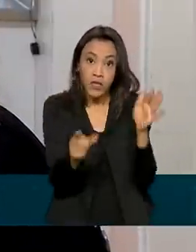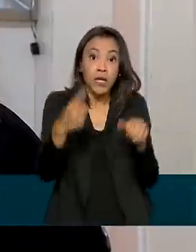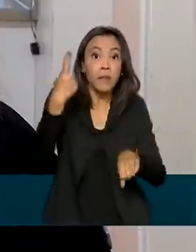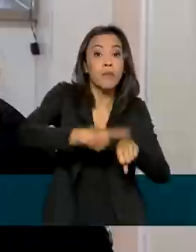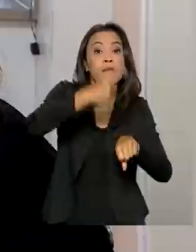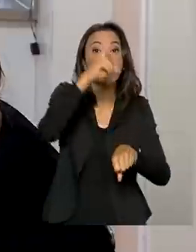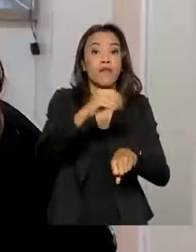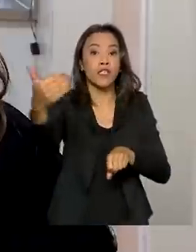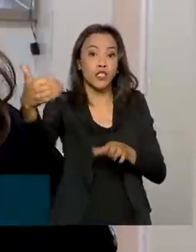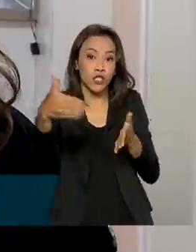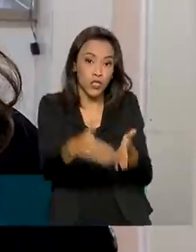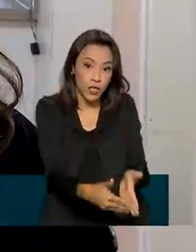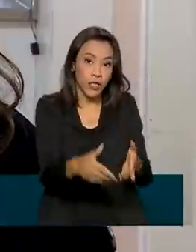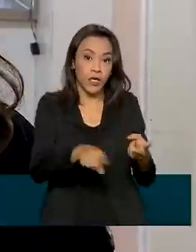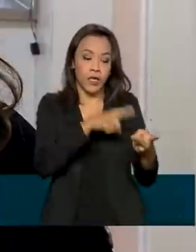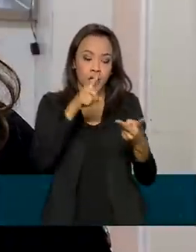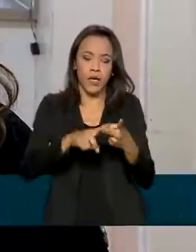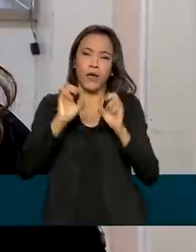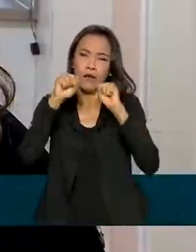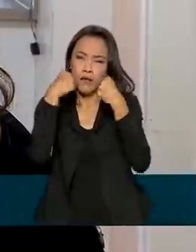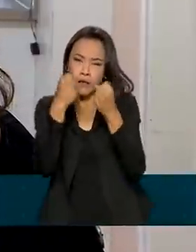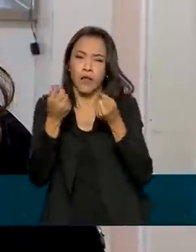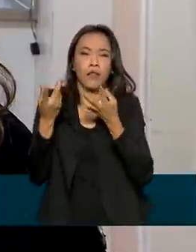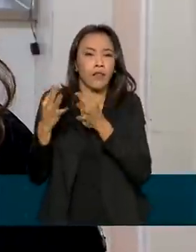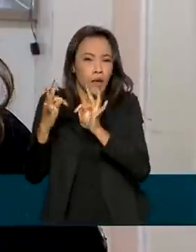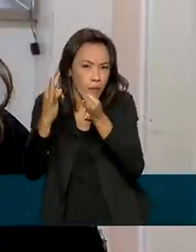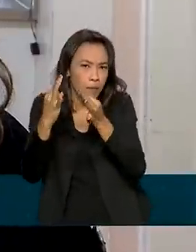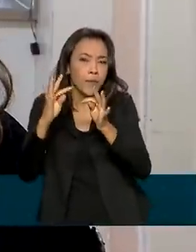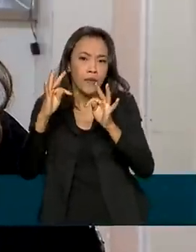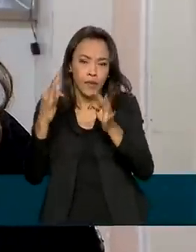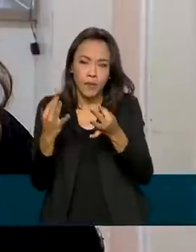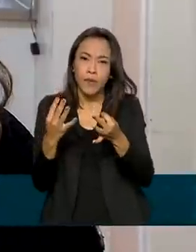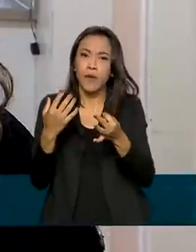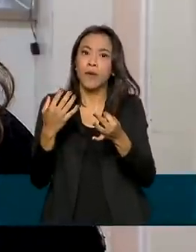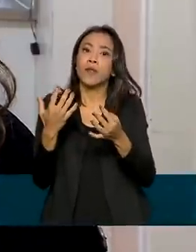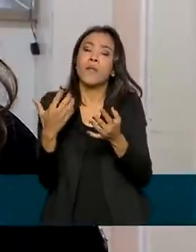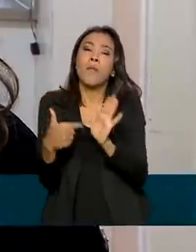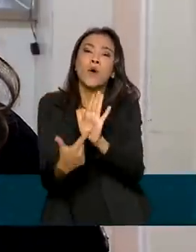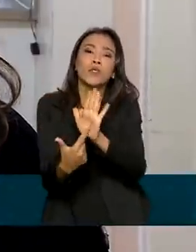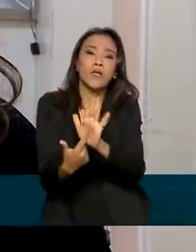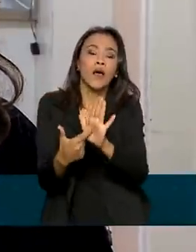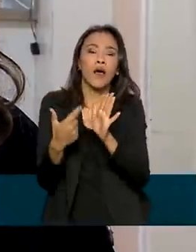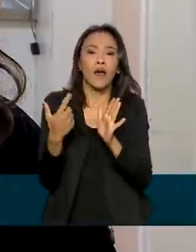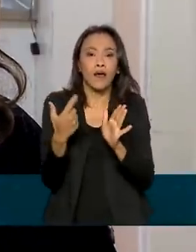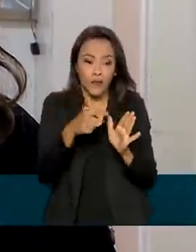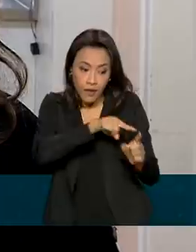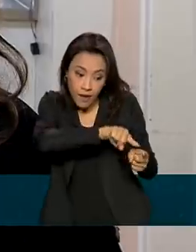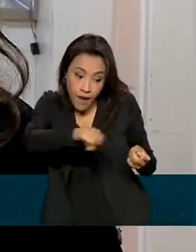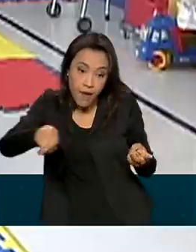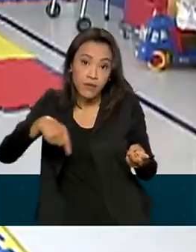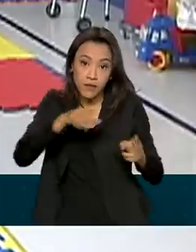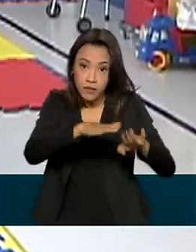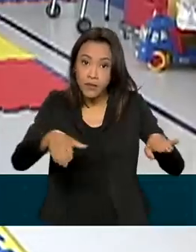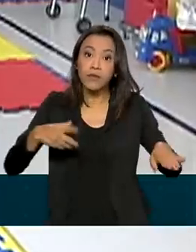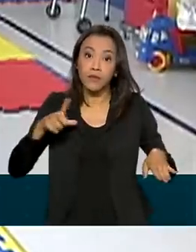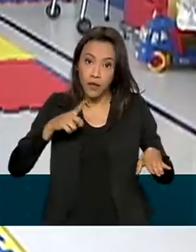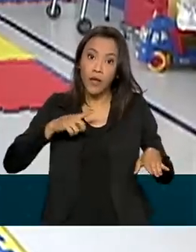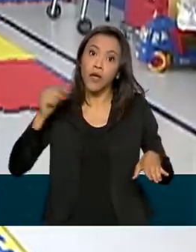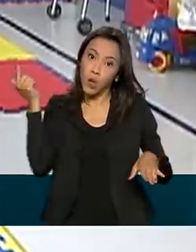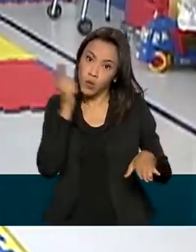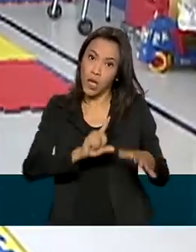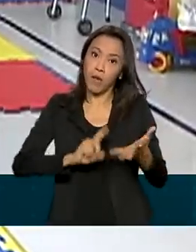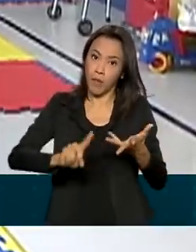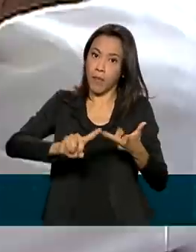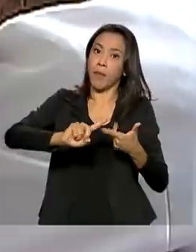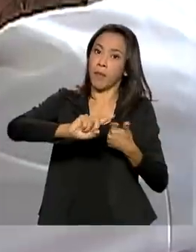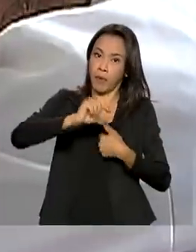vez, junto com os terapeutas, para mostrar a quantidade de possibilidades que essas crianças podem ter. Em todo o país,